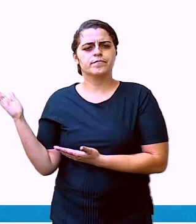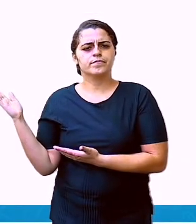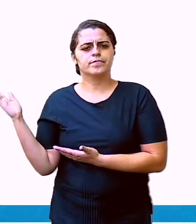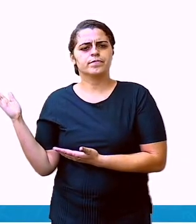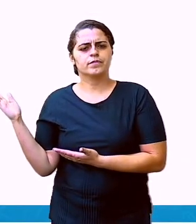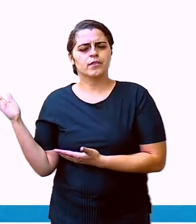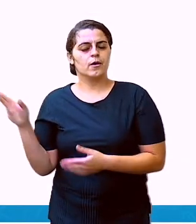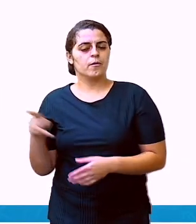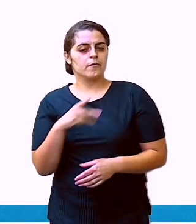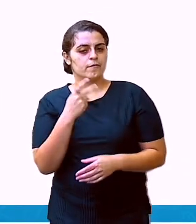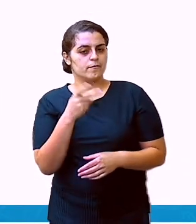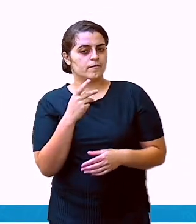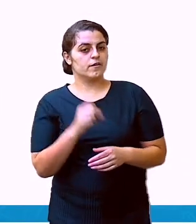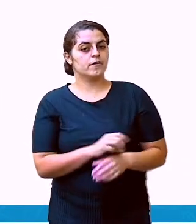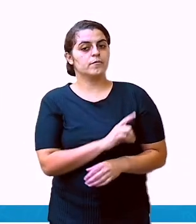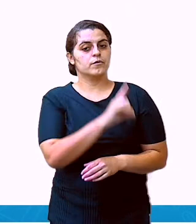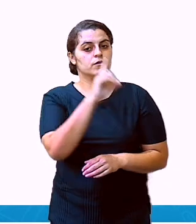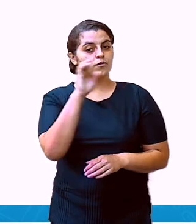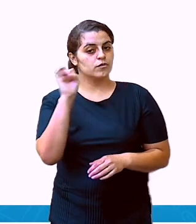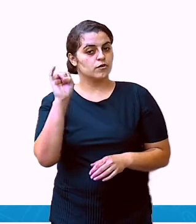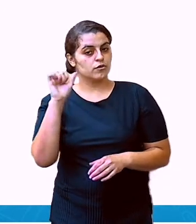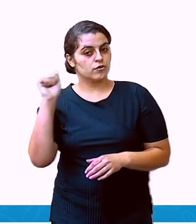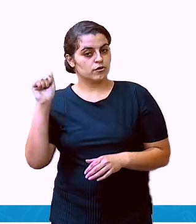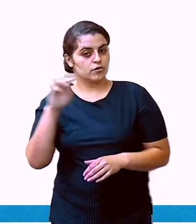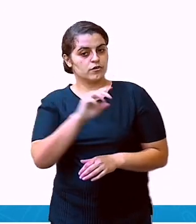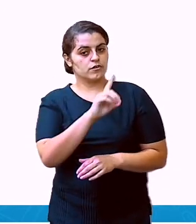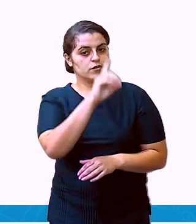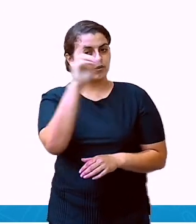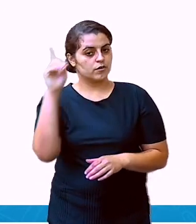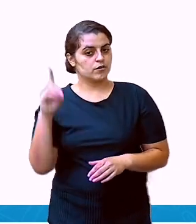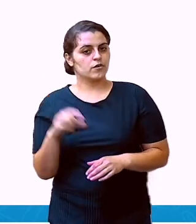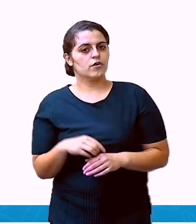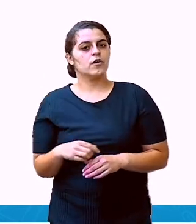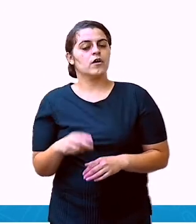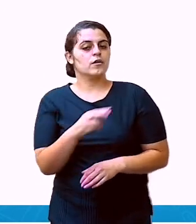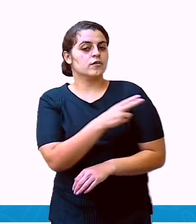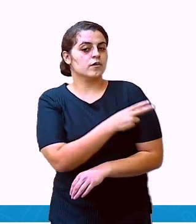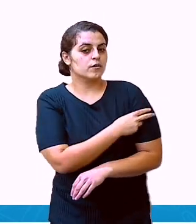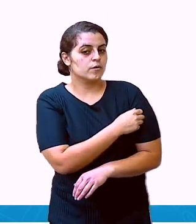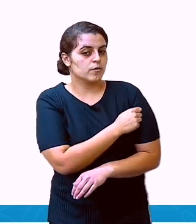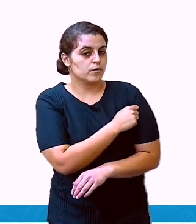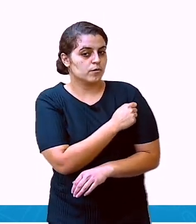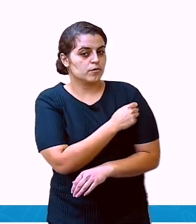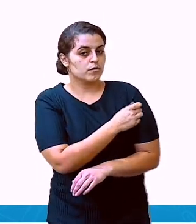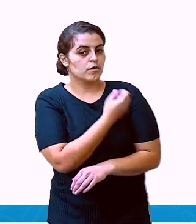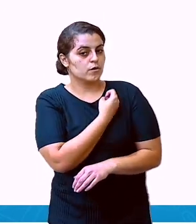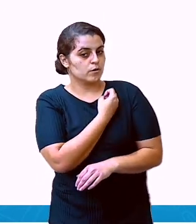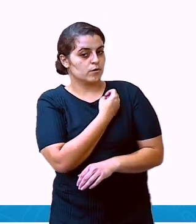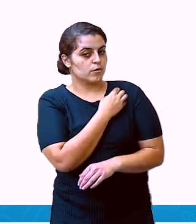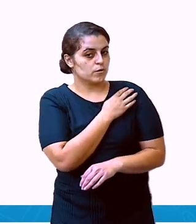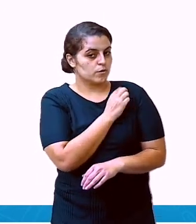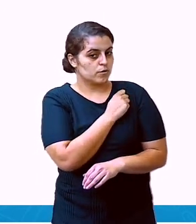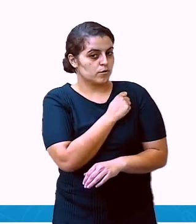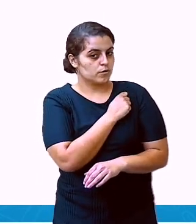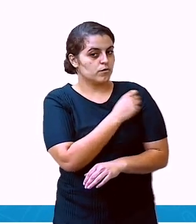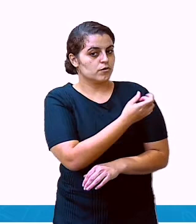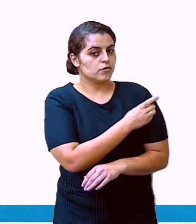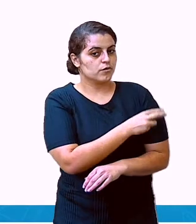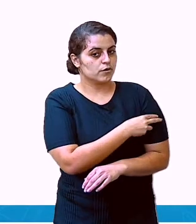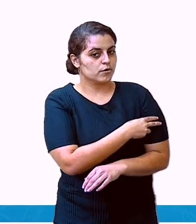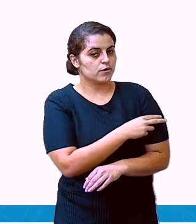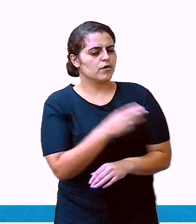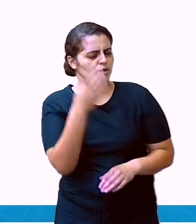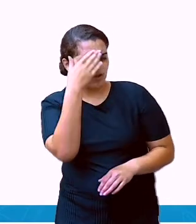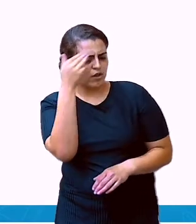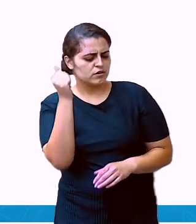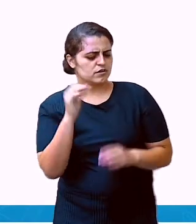Como eu disse, eu coloquei a data em cima, né? Alunos do segundo ano. Não esqueçam de manter